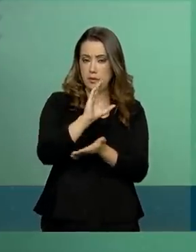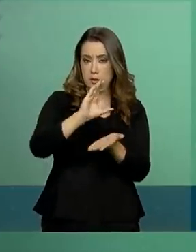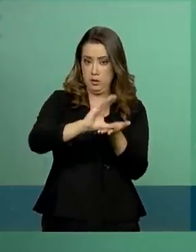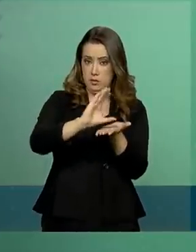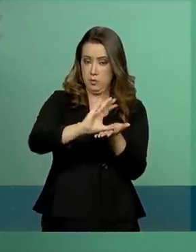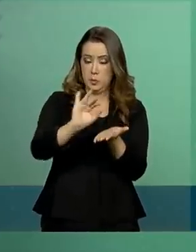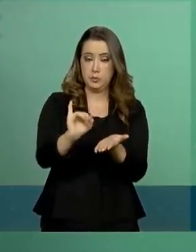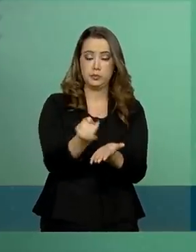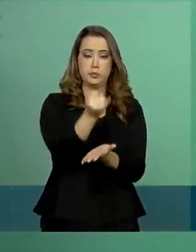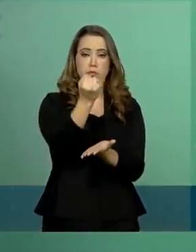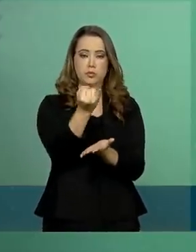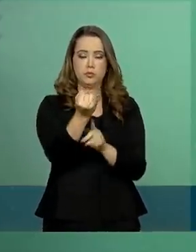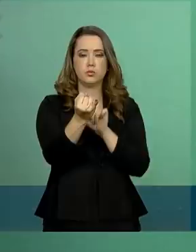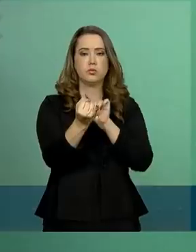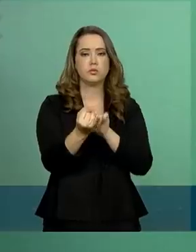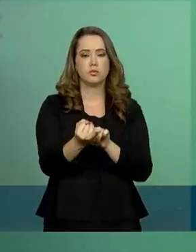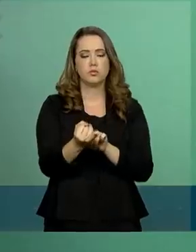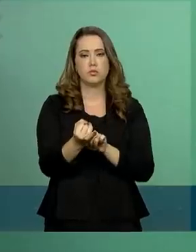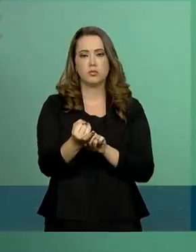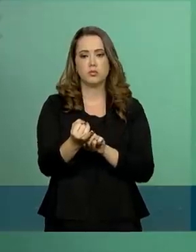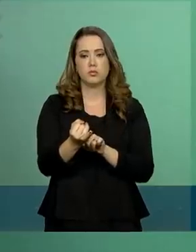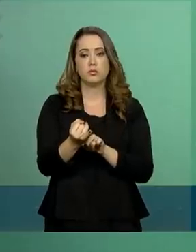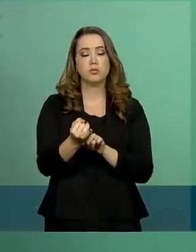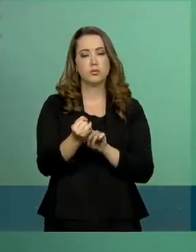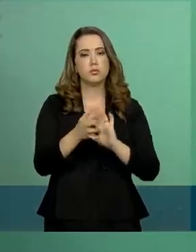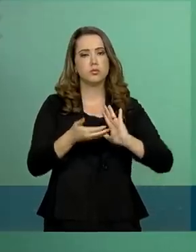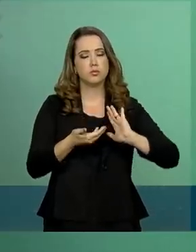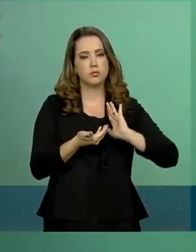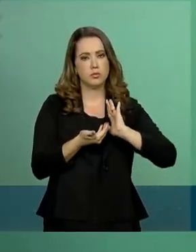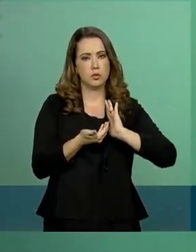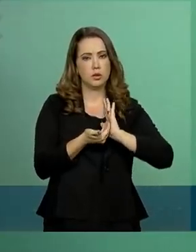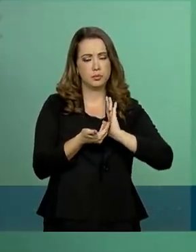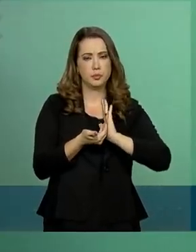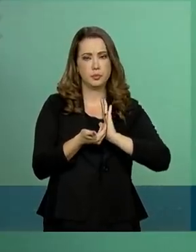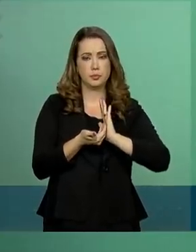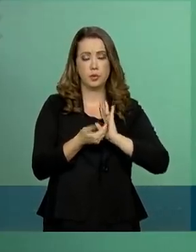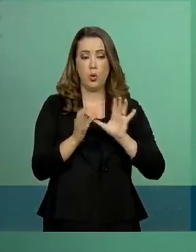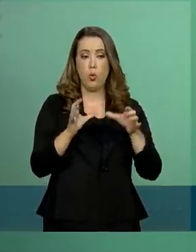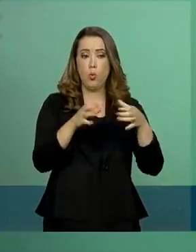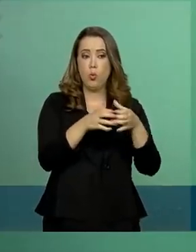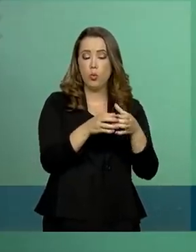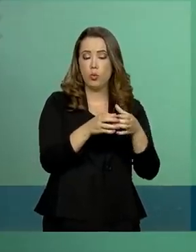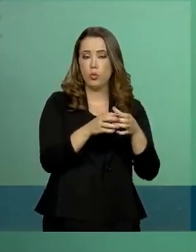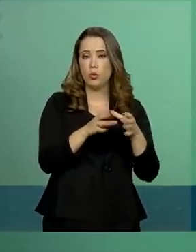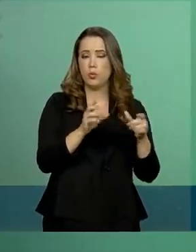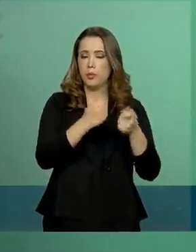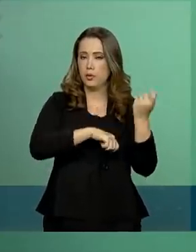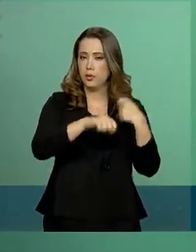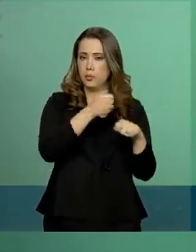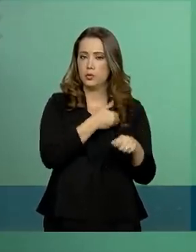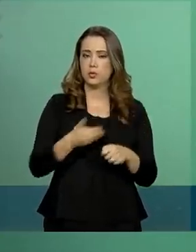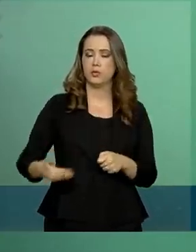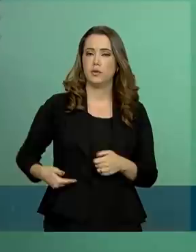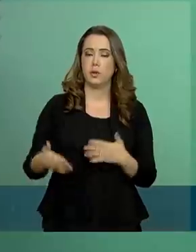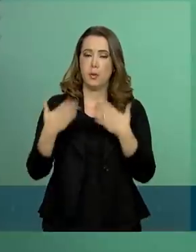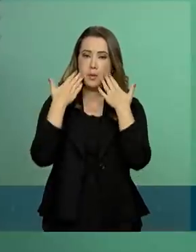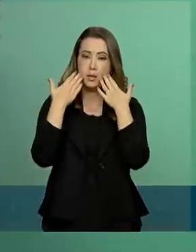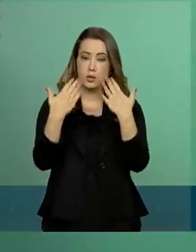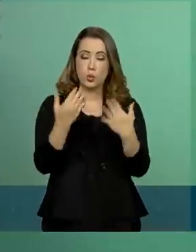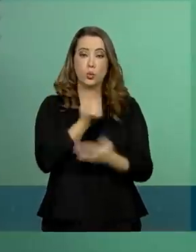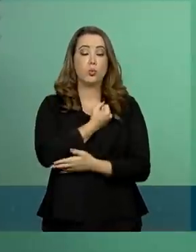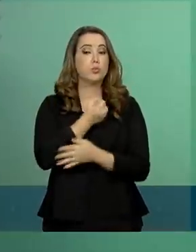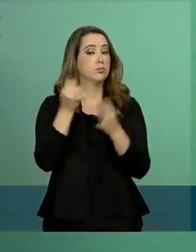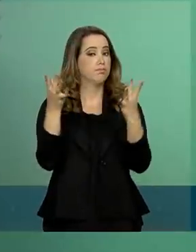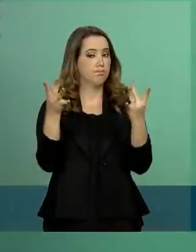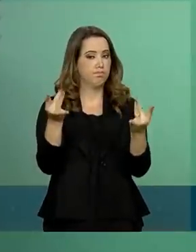Constituição e Justiça, a CCJ, da Câmara dos Deputados, a equipe econômica do governo apresentou números detalhados